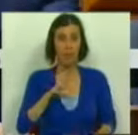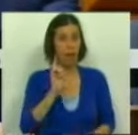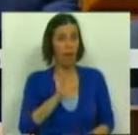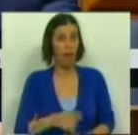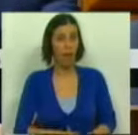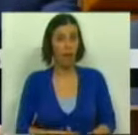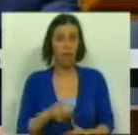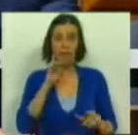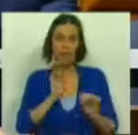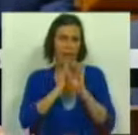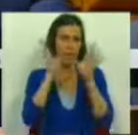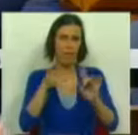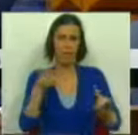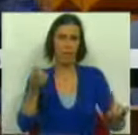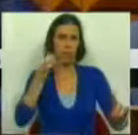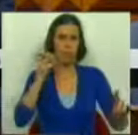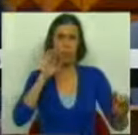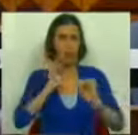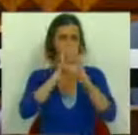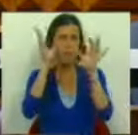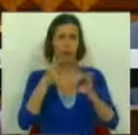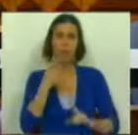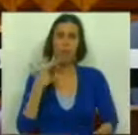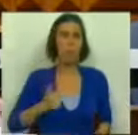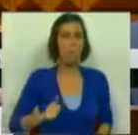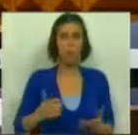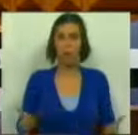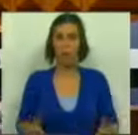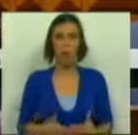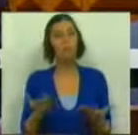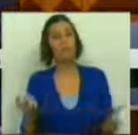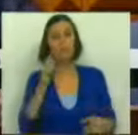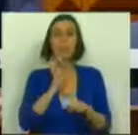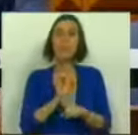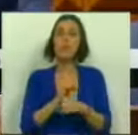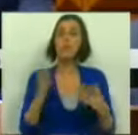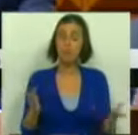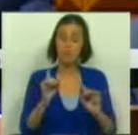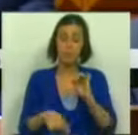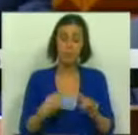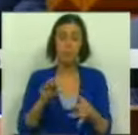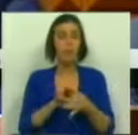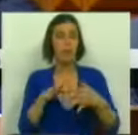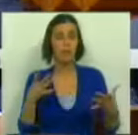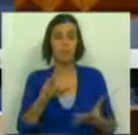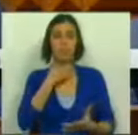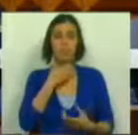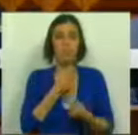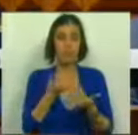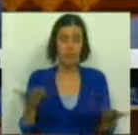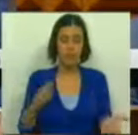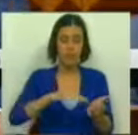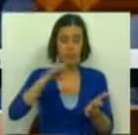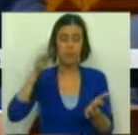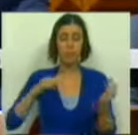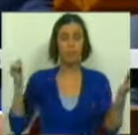Portugal? Claramente não é. Claramente não pode ser. E por isso mesmo, depois da ruptura financeira e